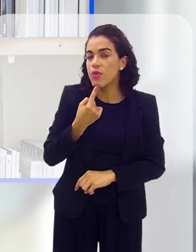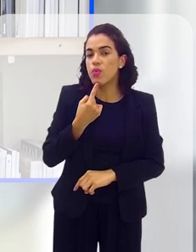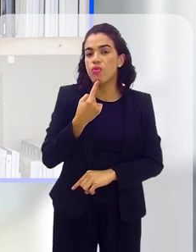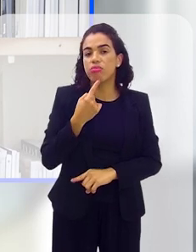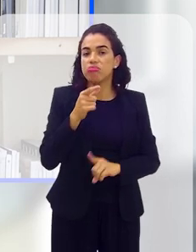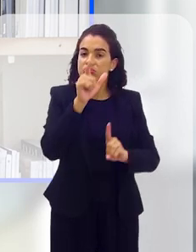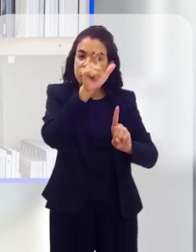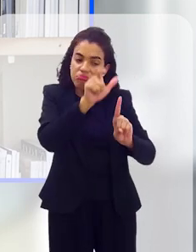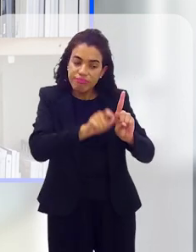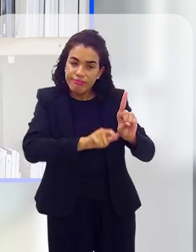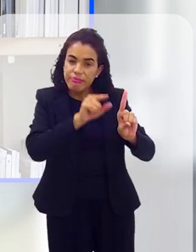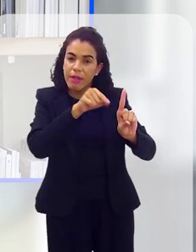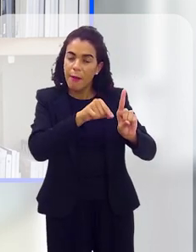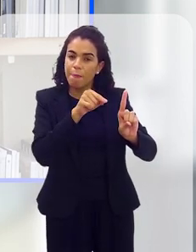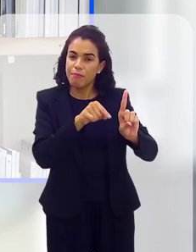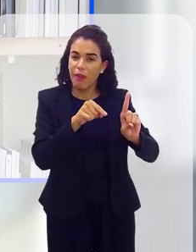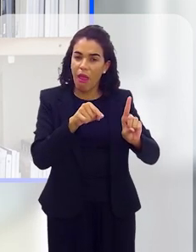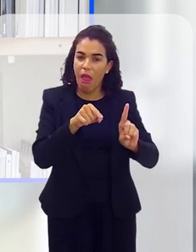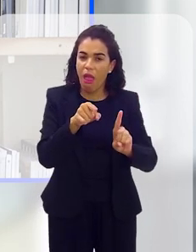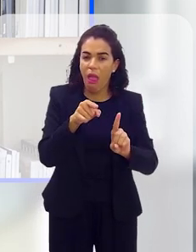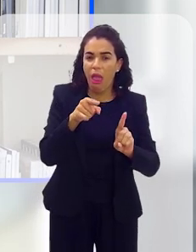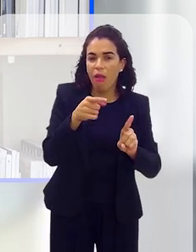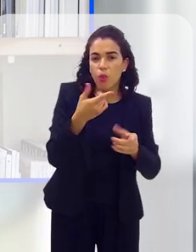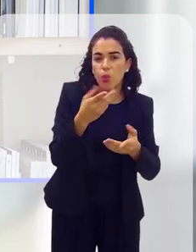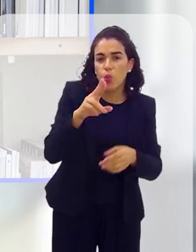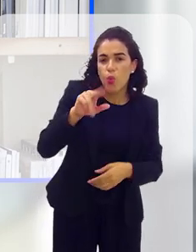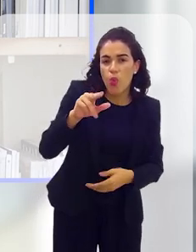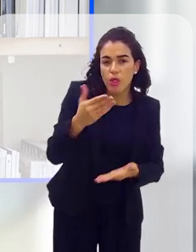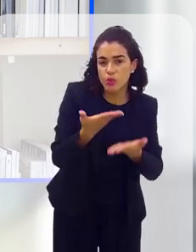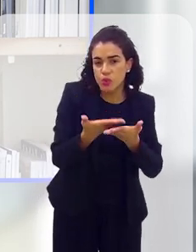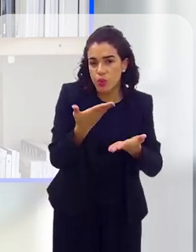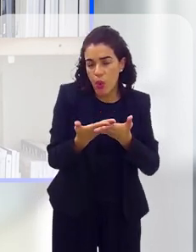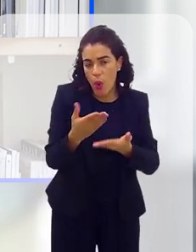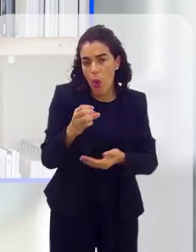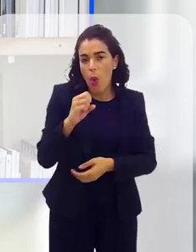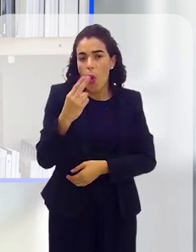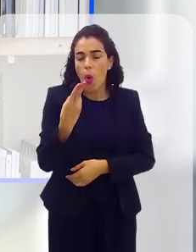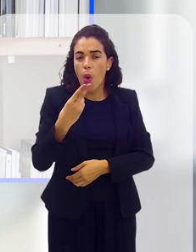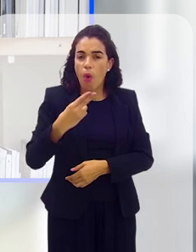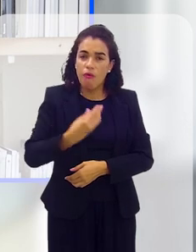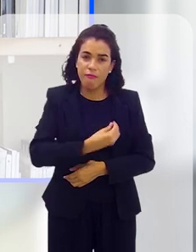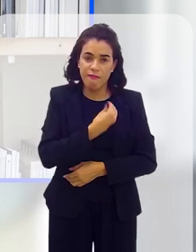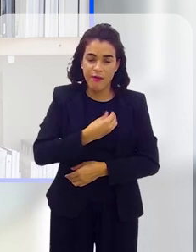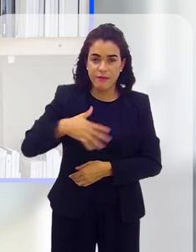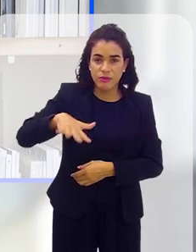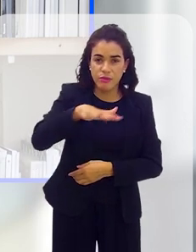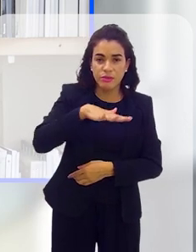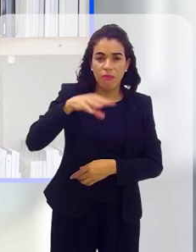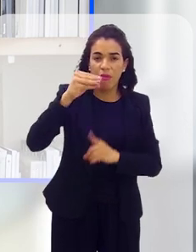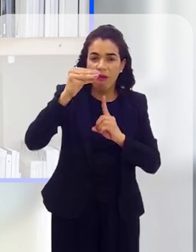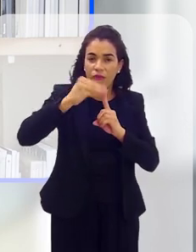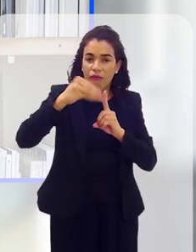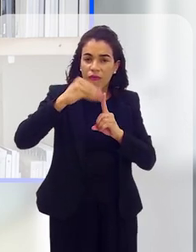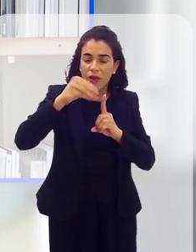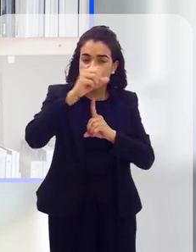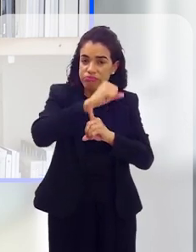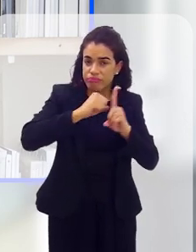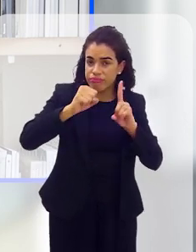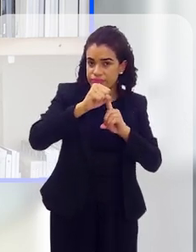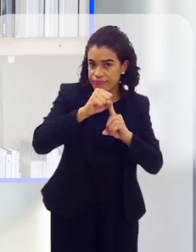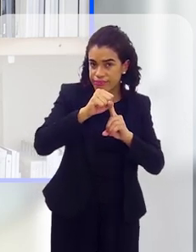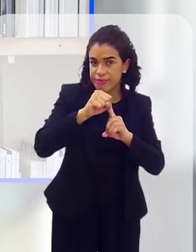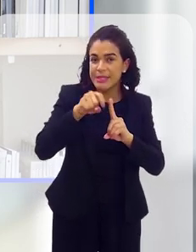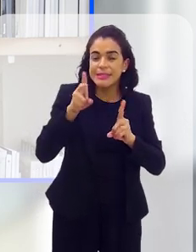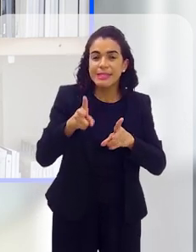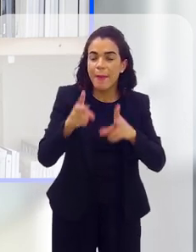dessa pessoa, normalmente baixa escolaridade, vivendo em situação de vulnerabilidade social, são